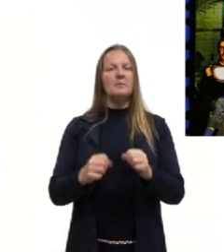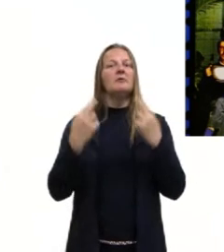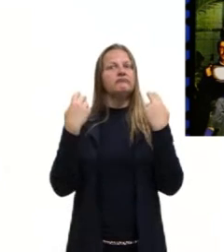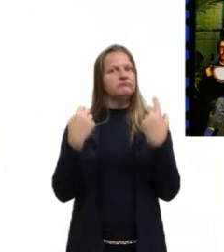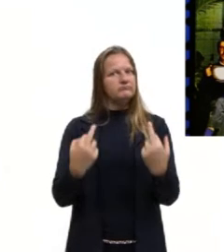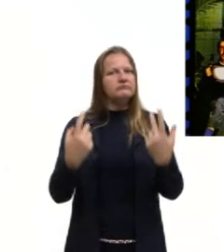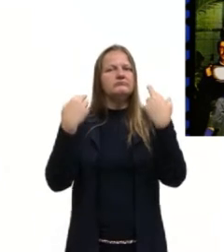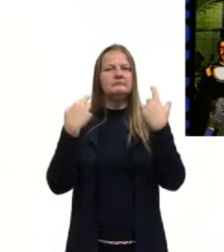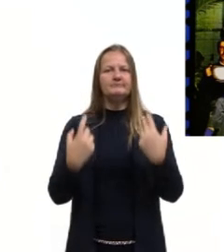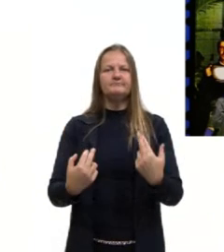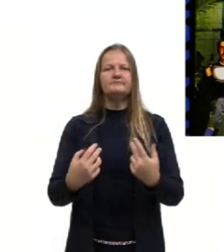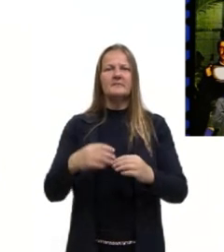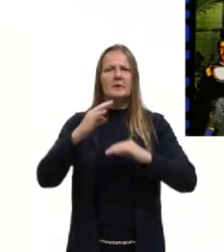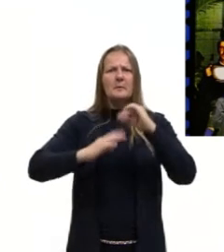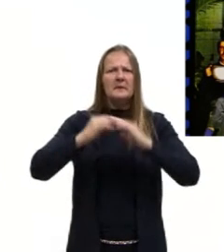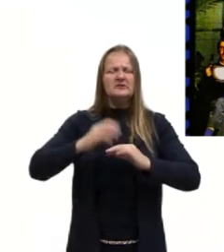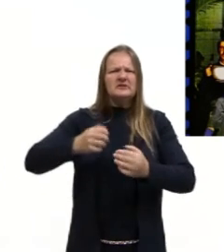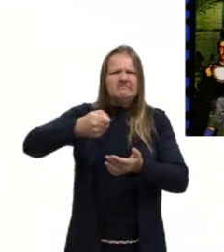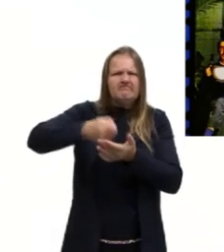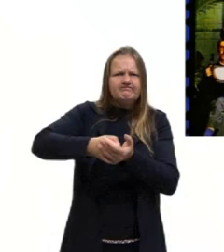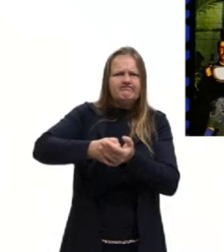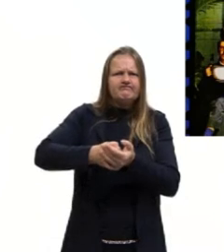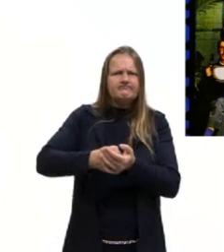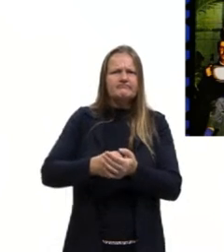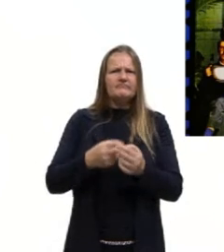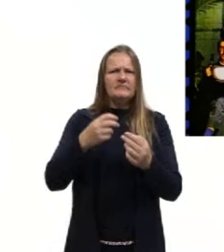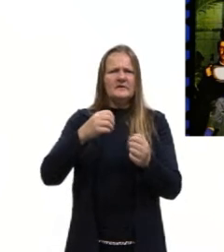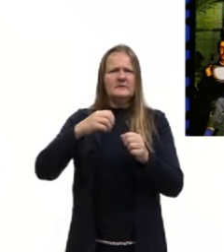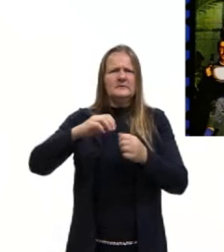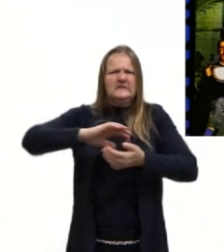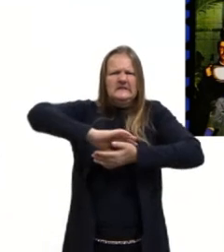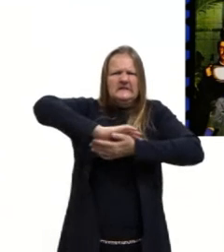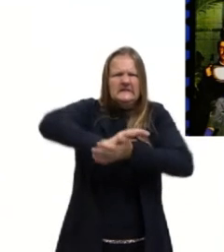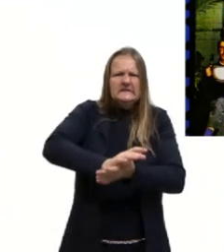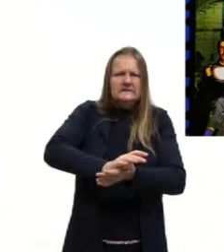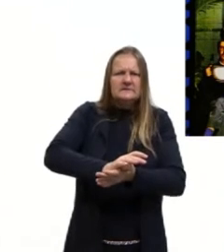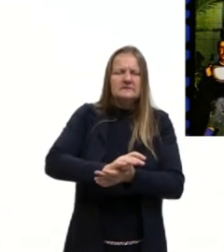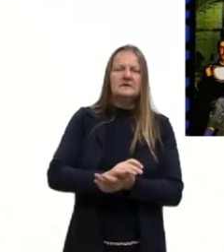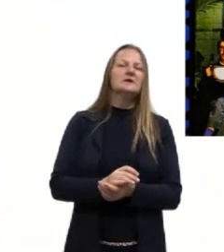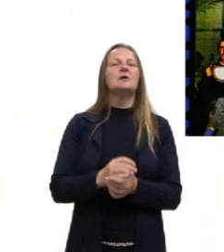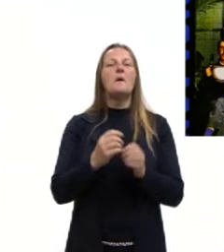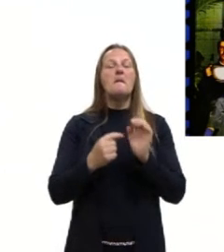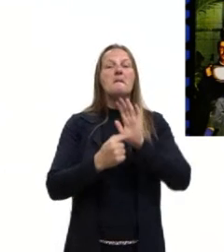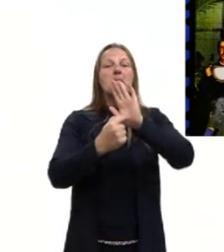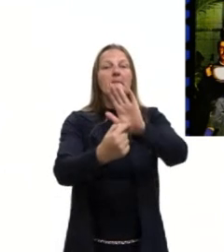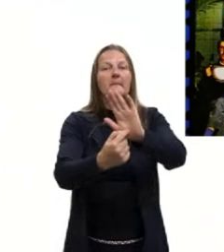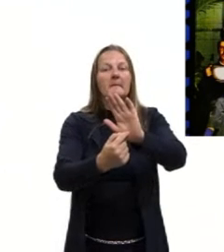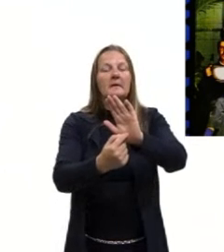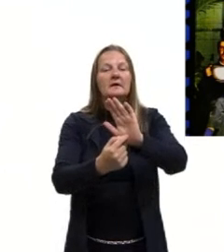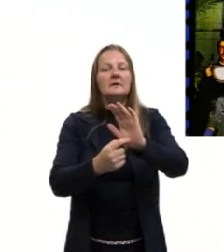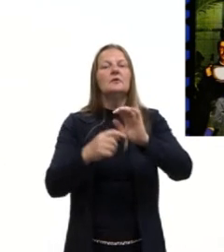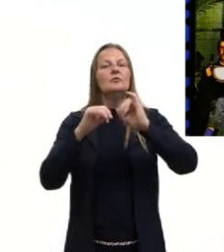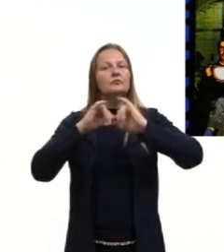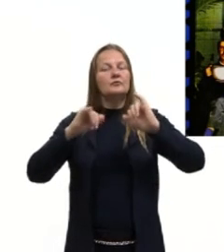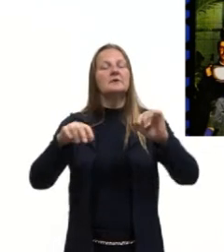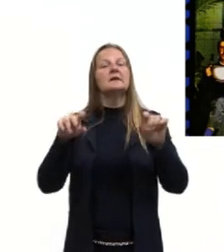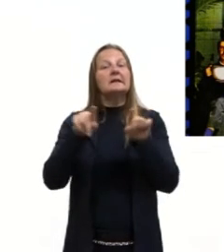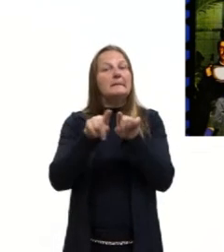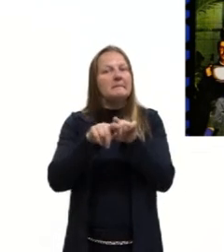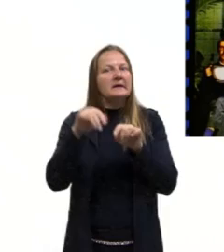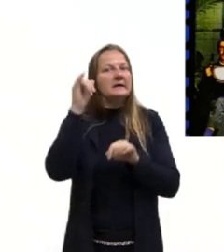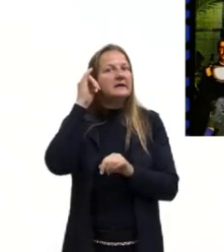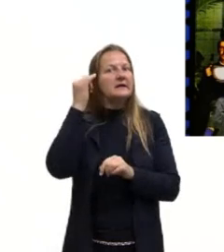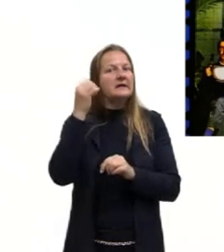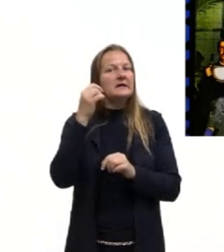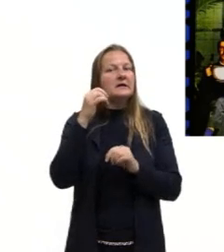naturalizou práticas de tortura e de censura prévia a manifestações culturais e também a imprensa. Então,